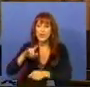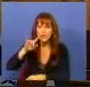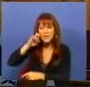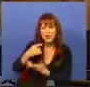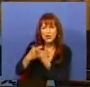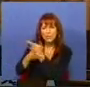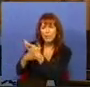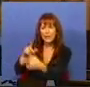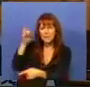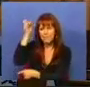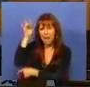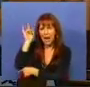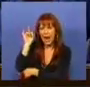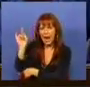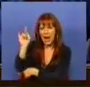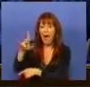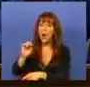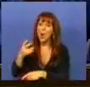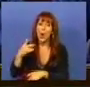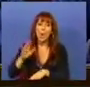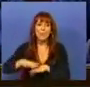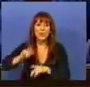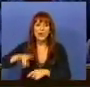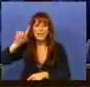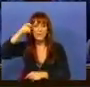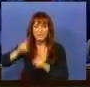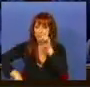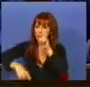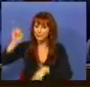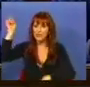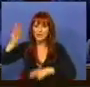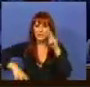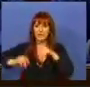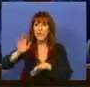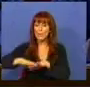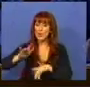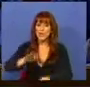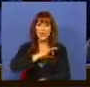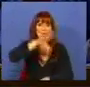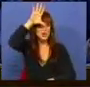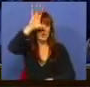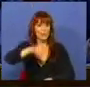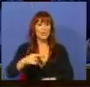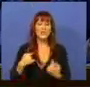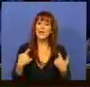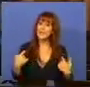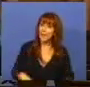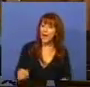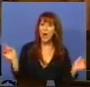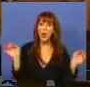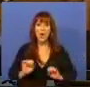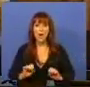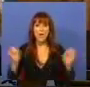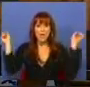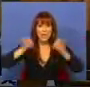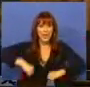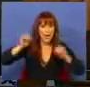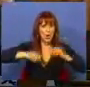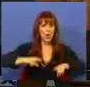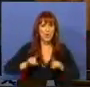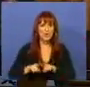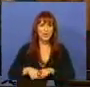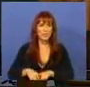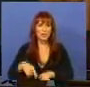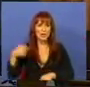suspeita de corrupção ou porque há uma suspeita de evasão fiscal. Por isso, Sr. Ministro, está ou não de acordo com o